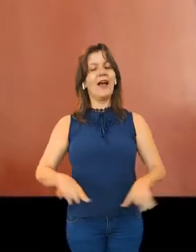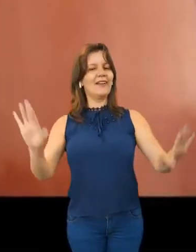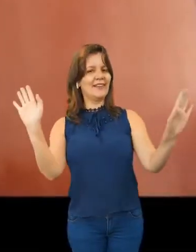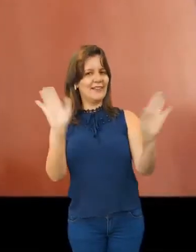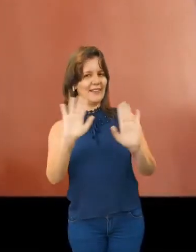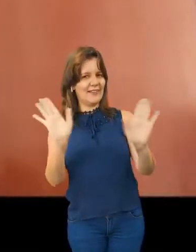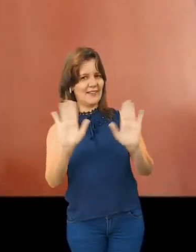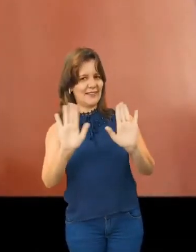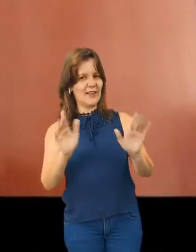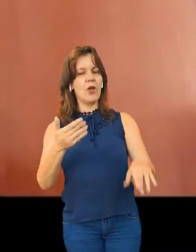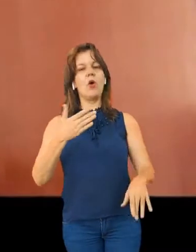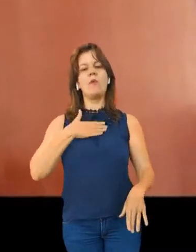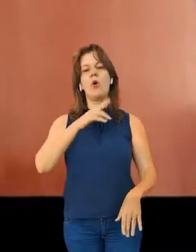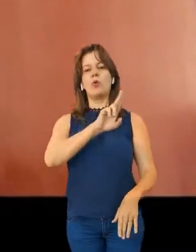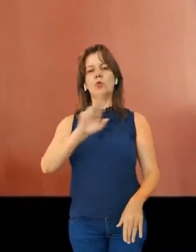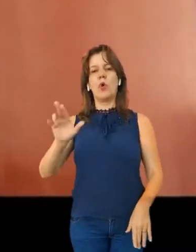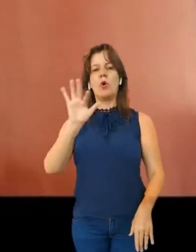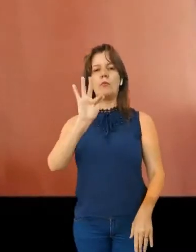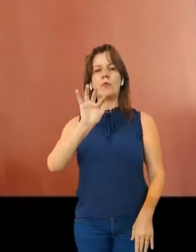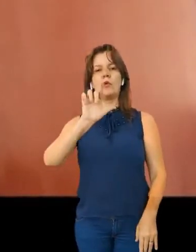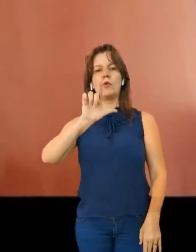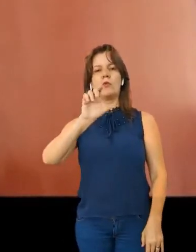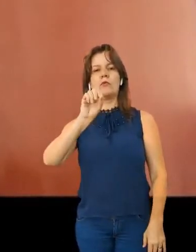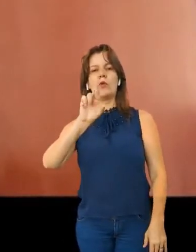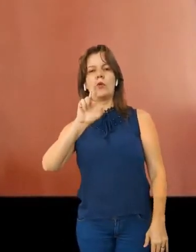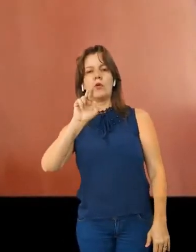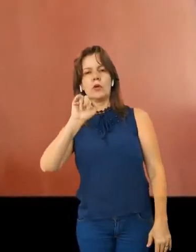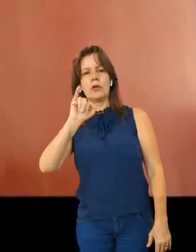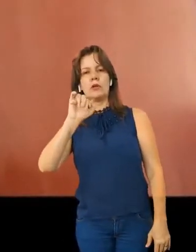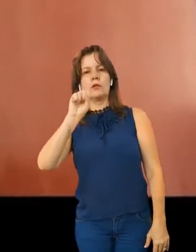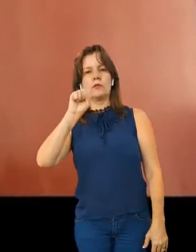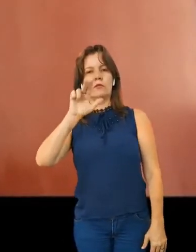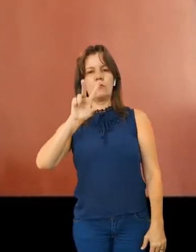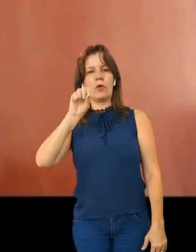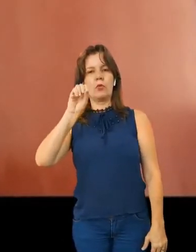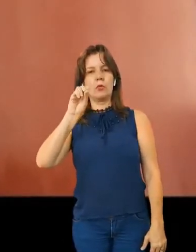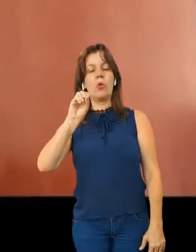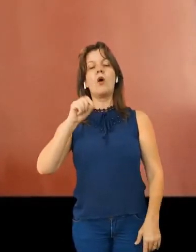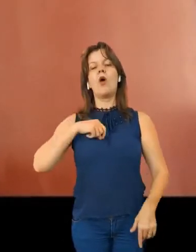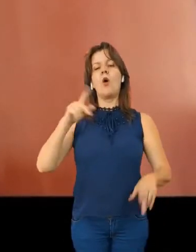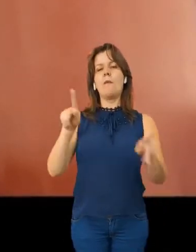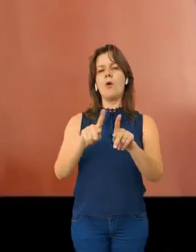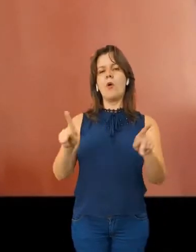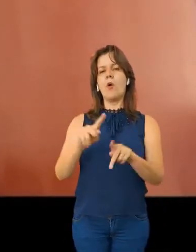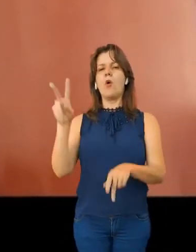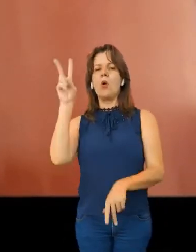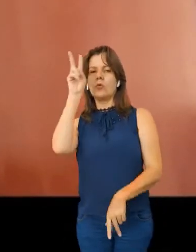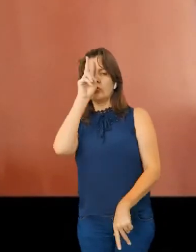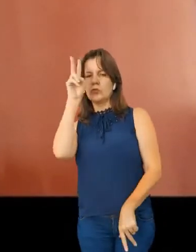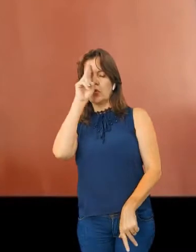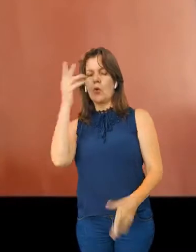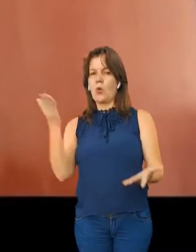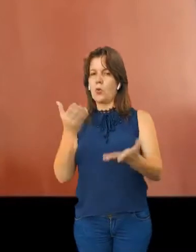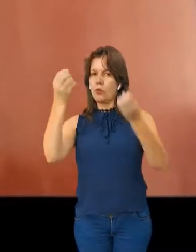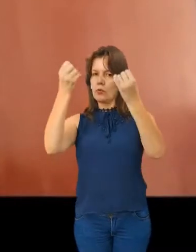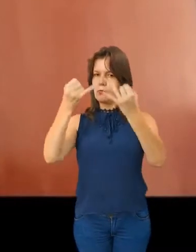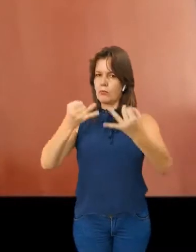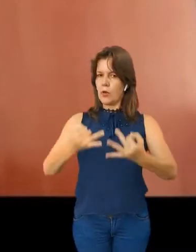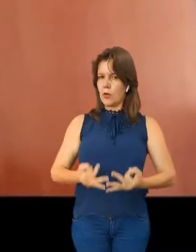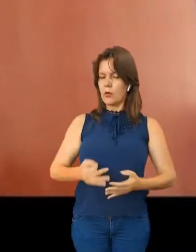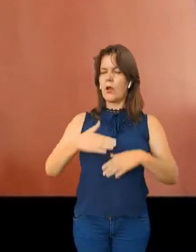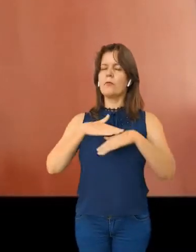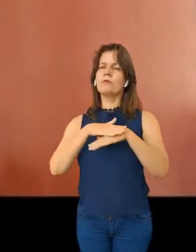Salve, salve galera! Meu nome é Flores Waldo e eu sou professor de História e estou passando por aqui hoje para conversar com vocês um pouco